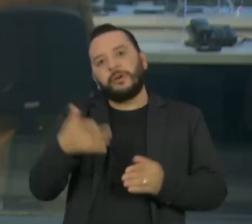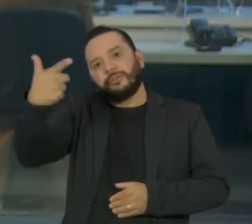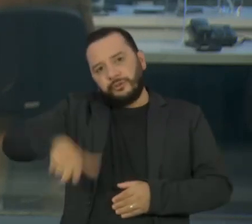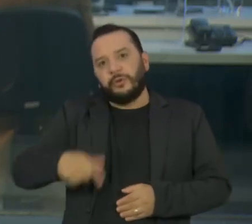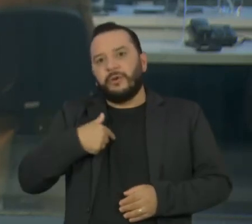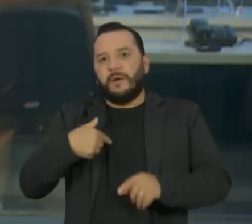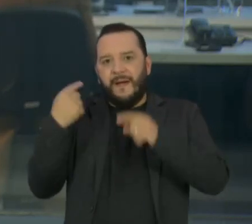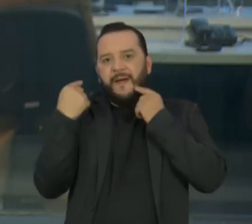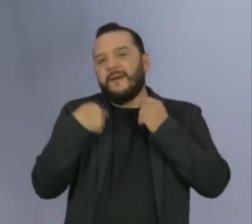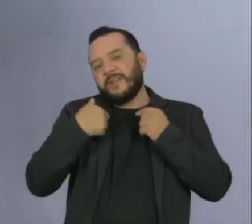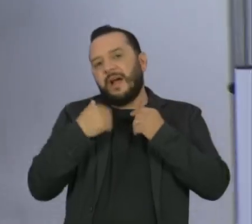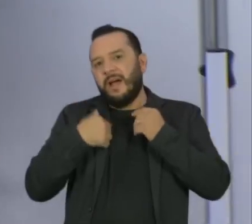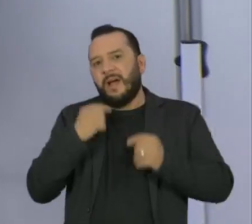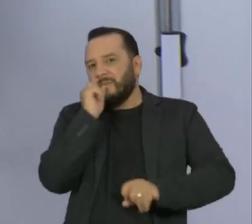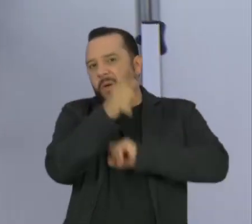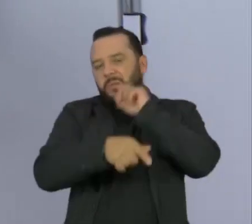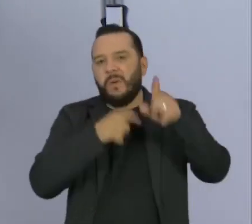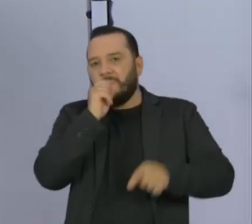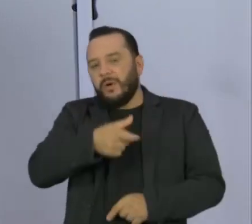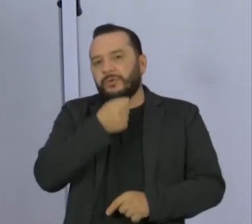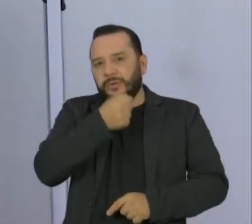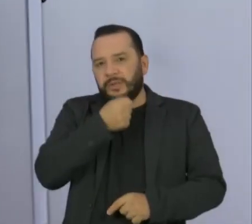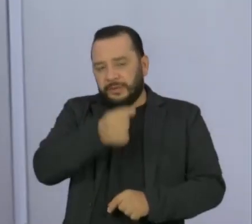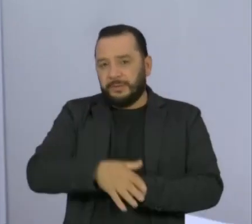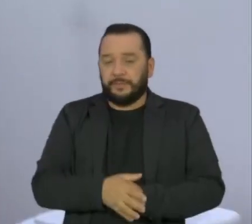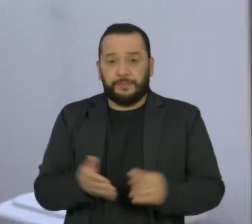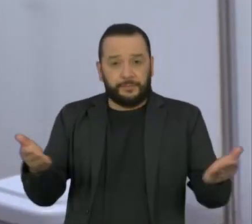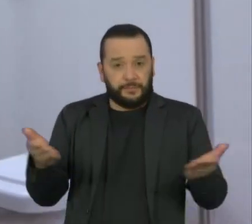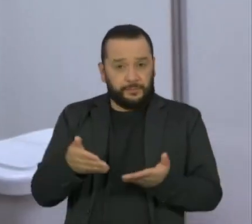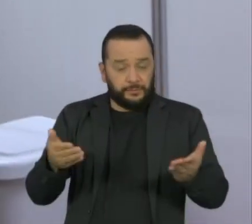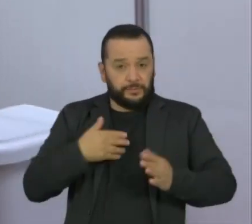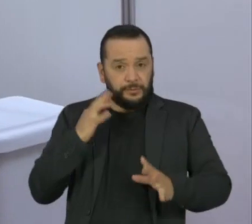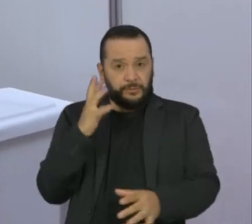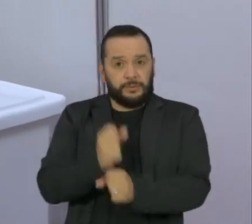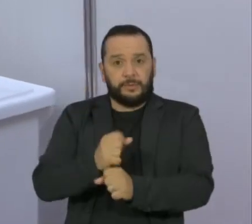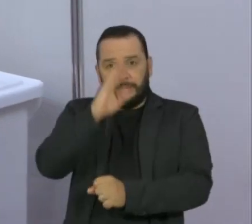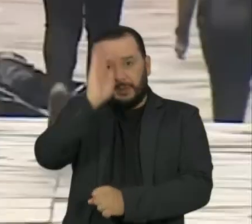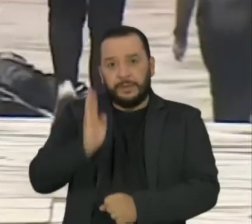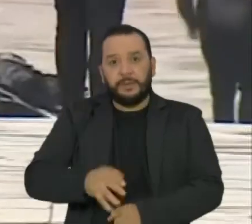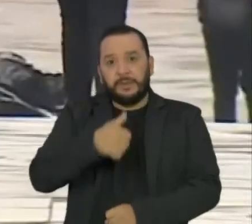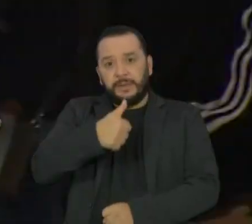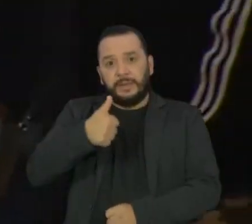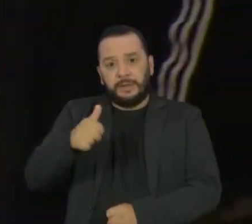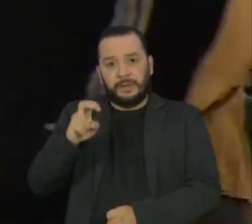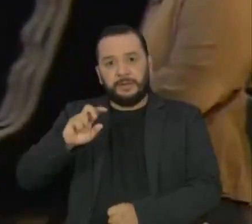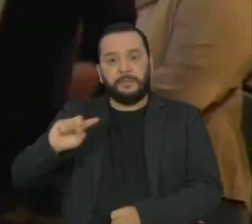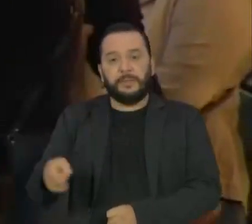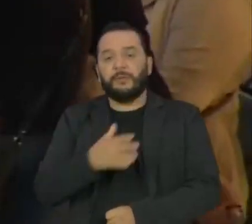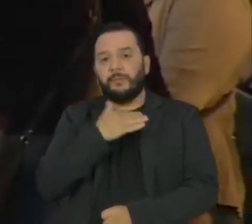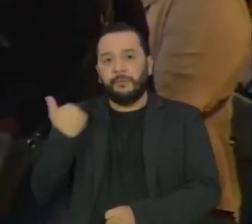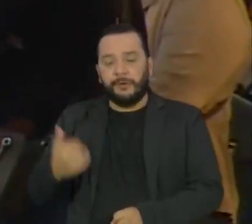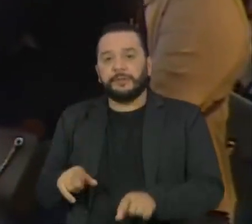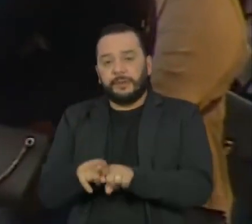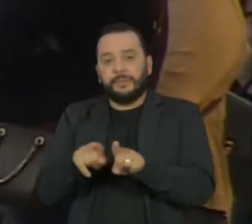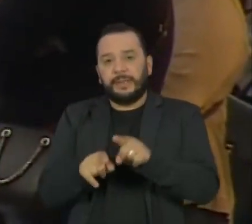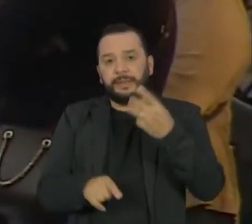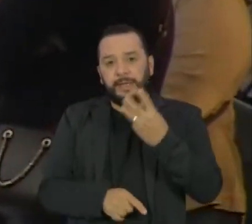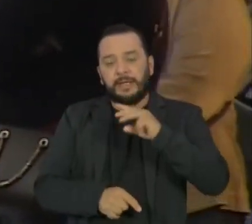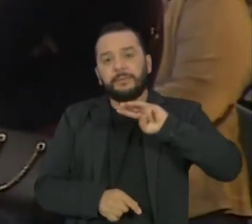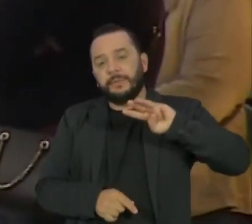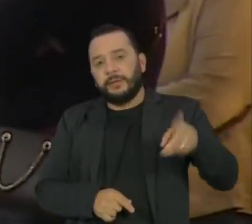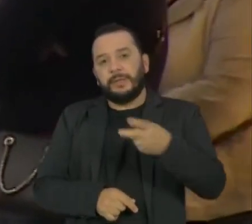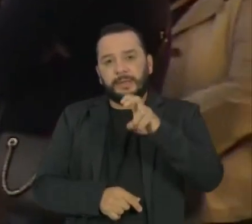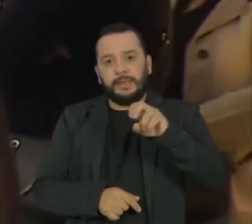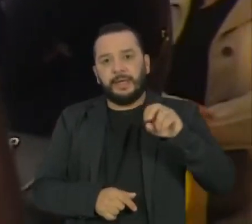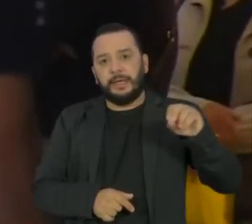jornalistas. No dia em que o país se aproximou de 115 mil mortos e ultrapassou 3,5 milhões de